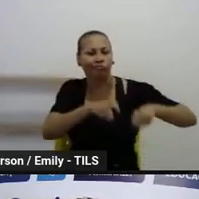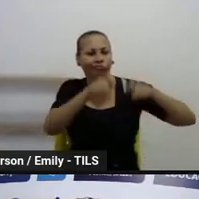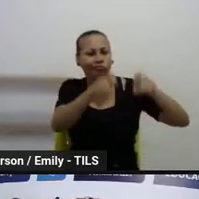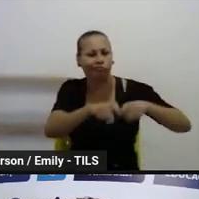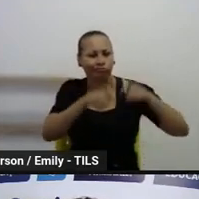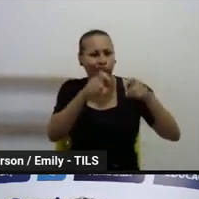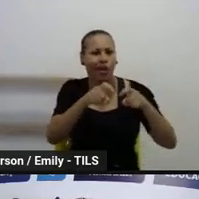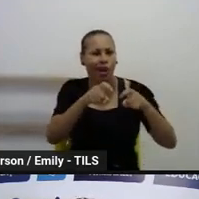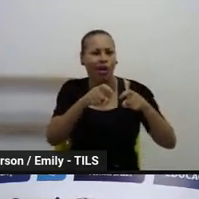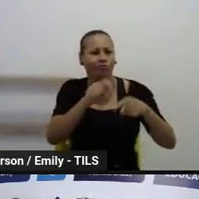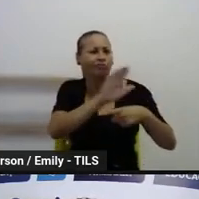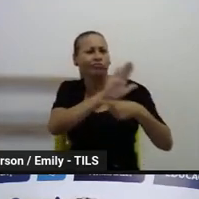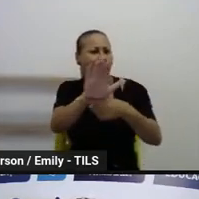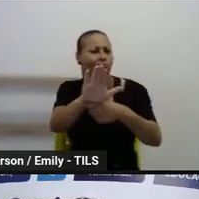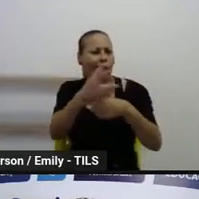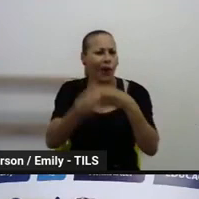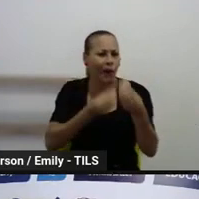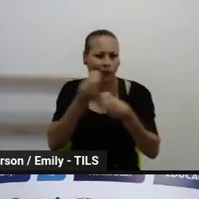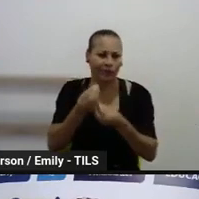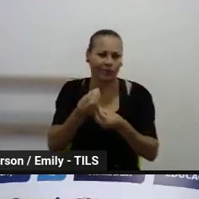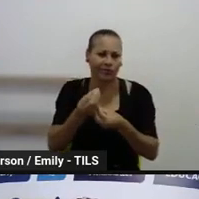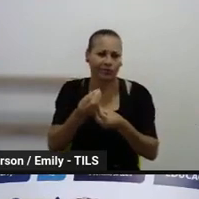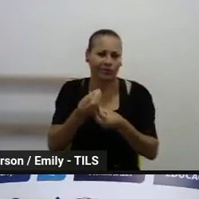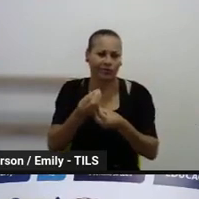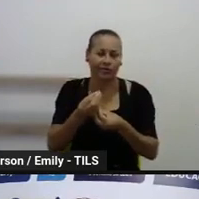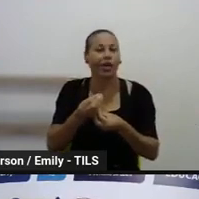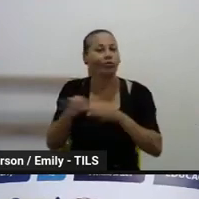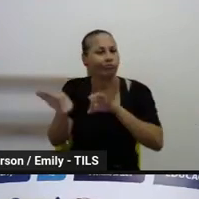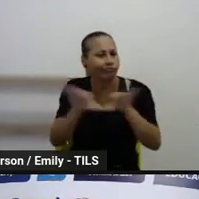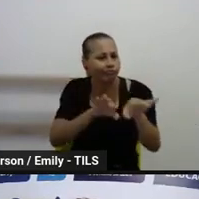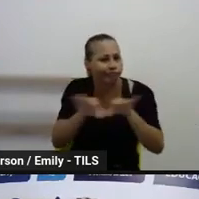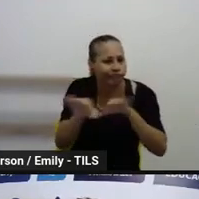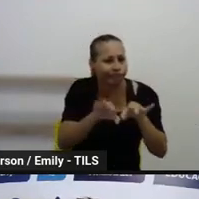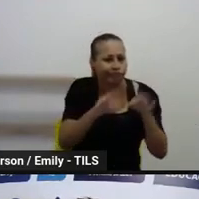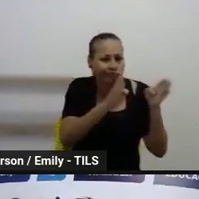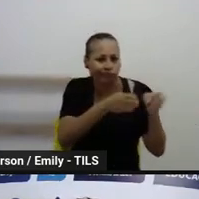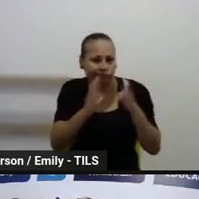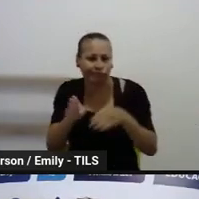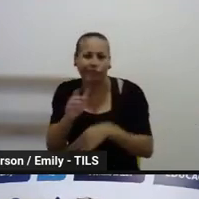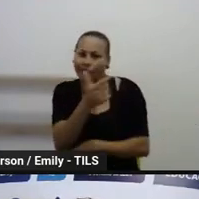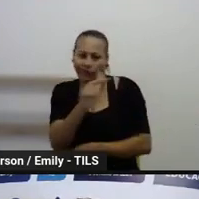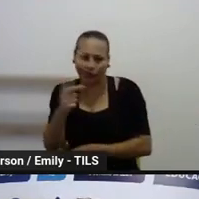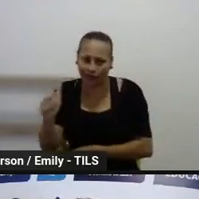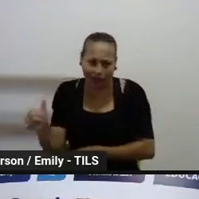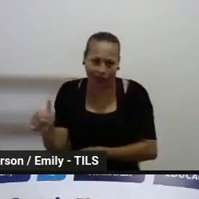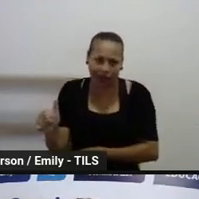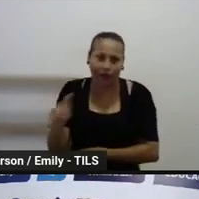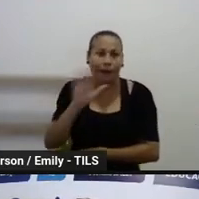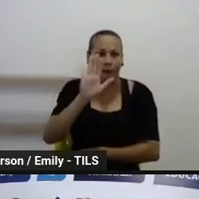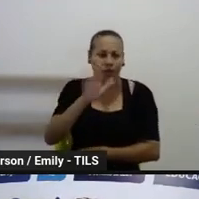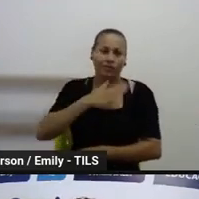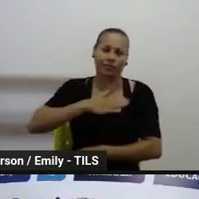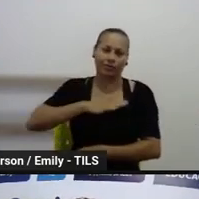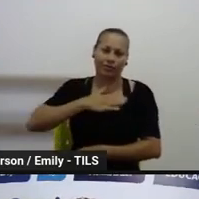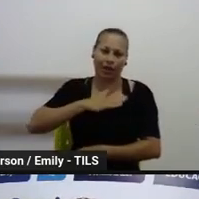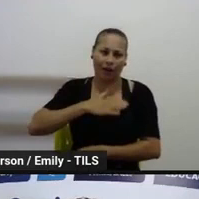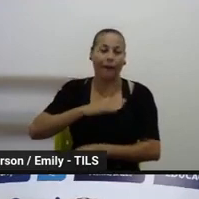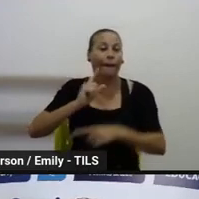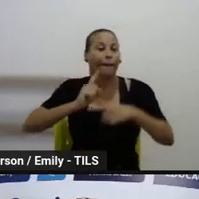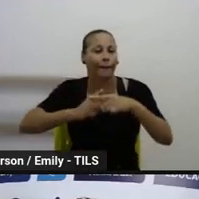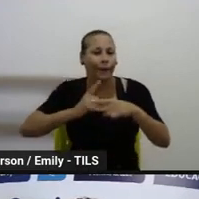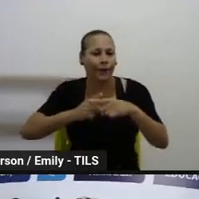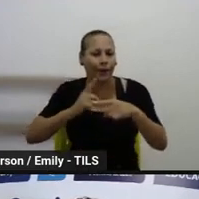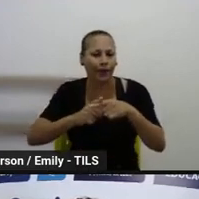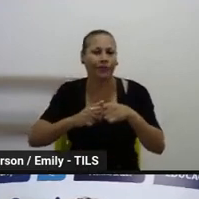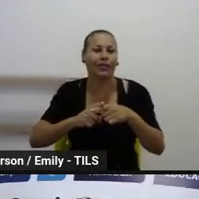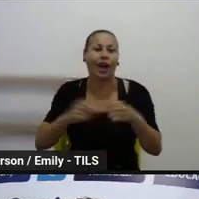Então, assim, a gente ainda não tem totalmente organizado como acontecerão essas formações. Por quê? Porque a gente